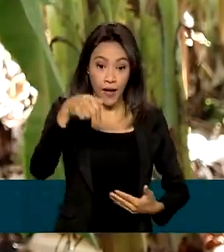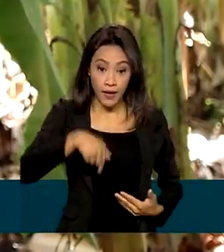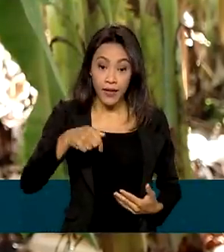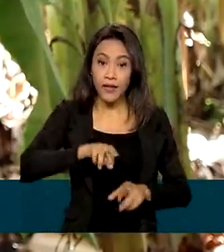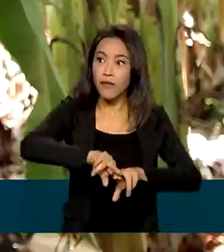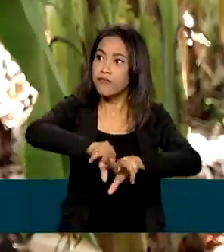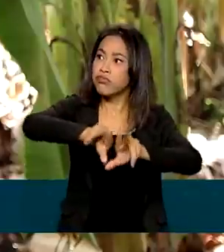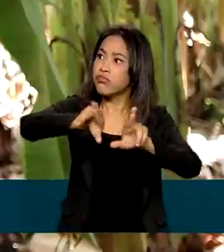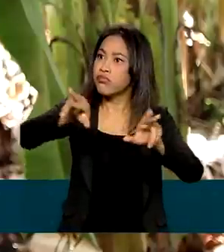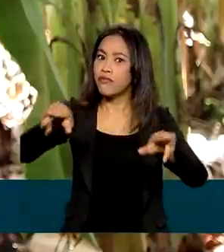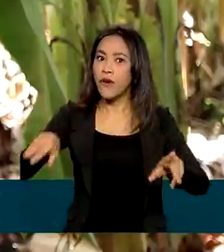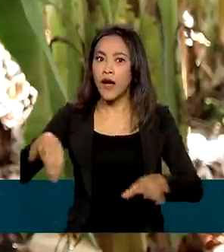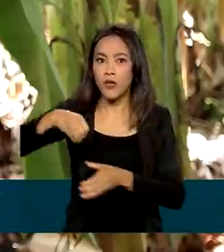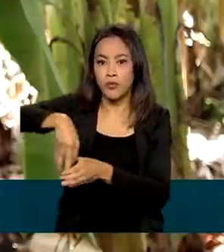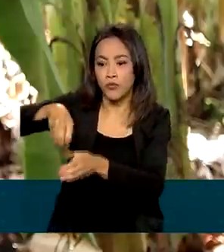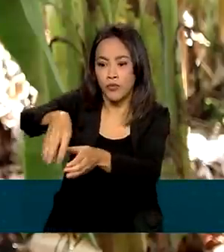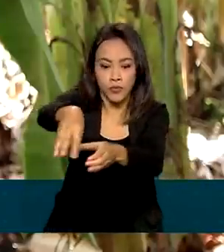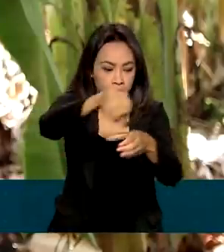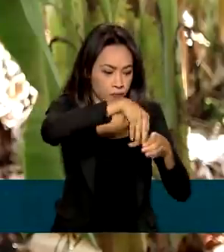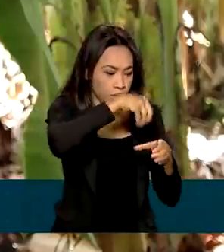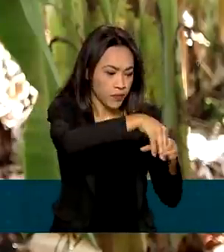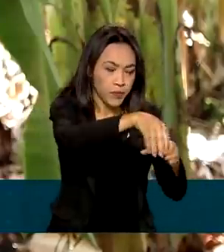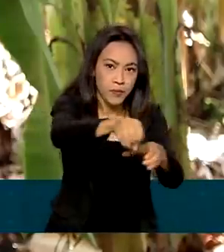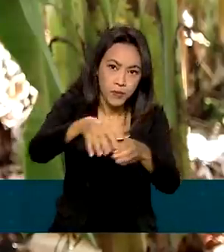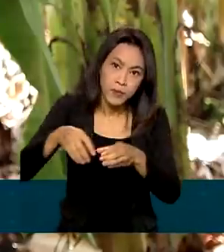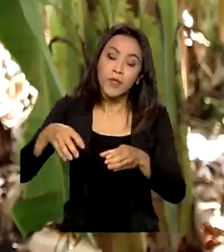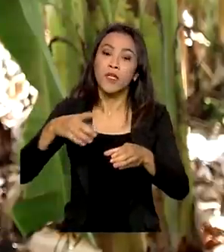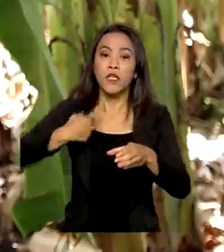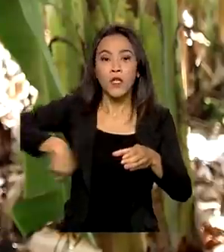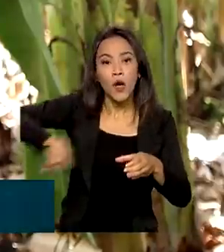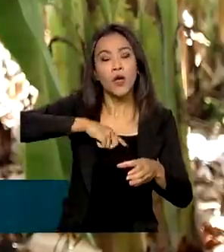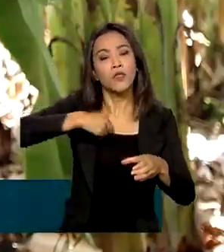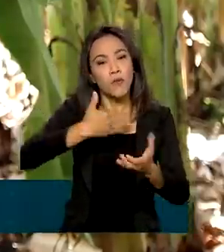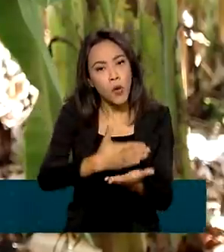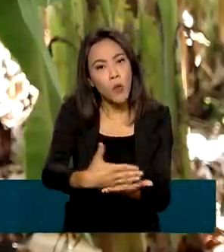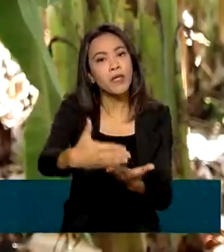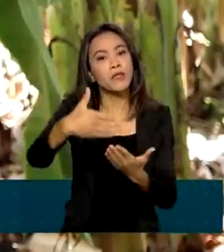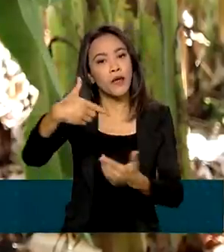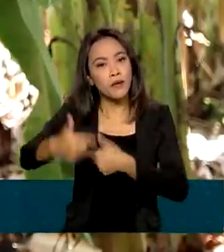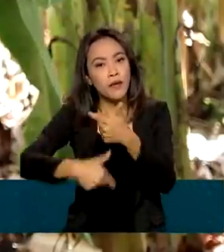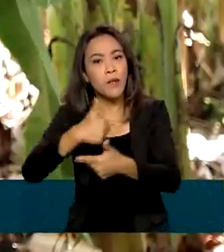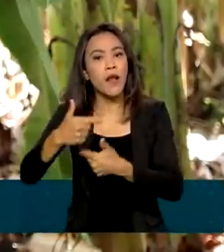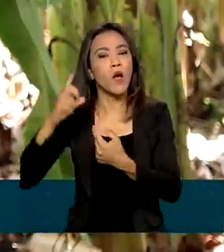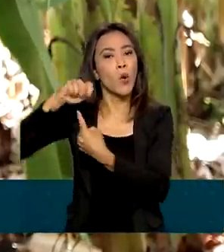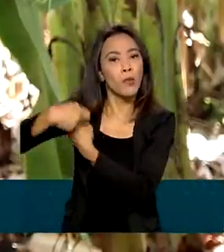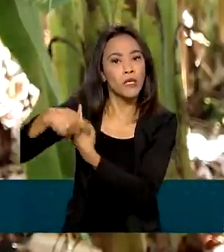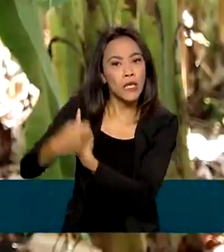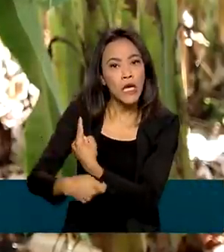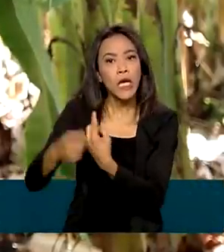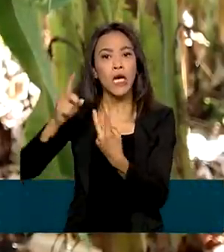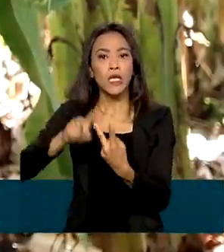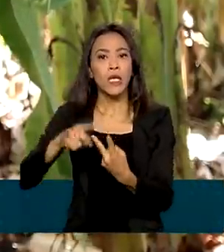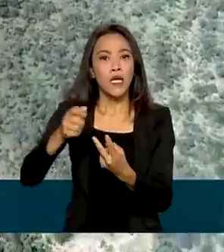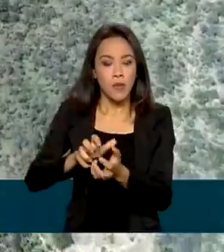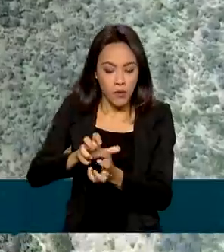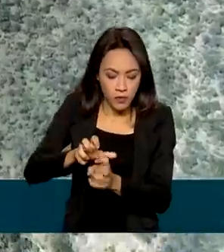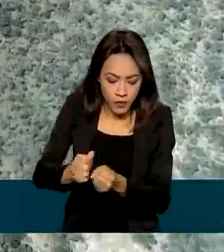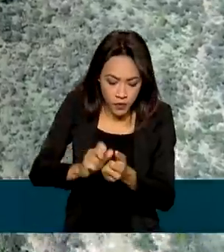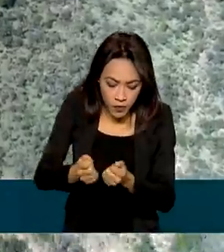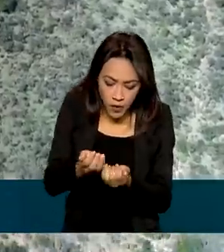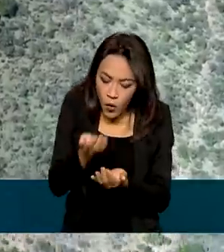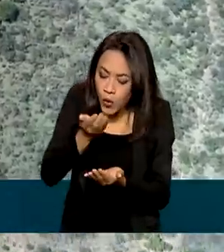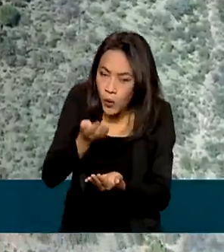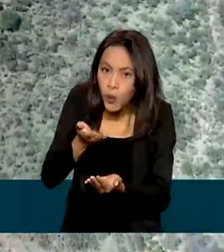inclusive já iniciando alguns trabalhos para processar e fazer banana passa e farinha de banana. Em